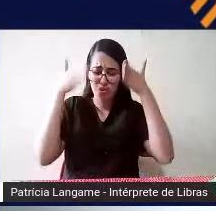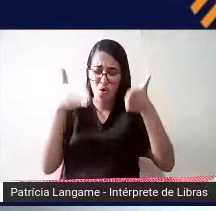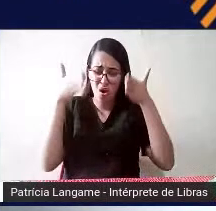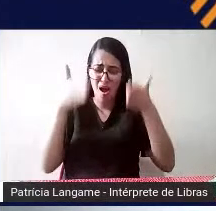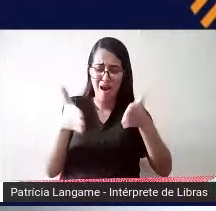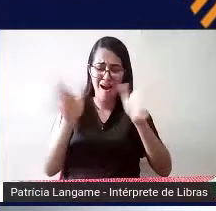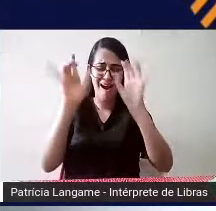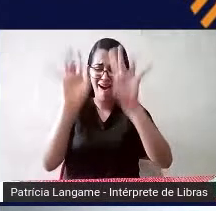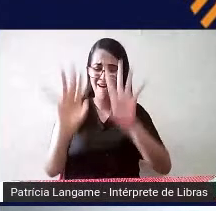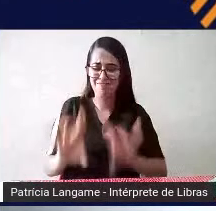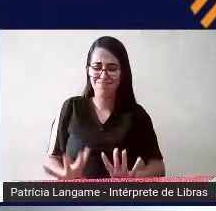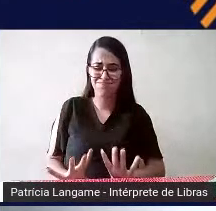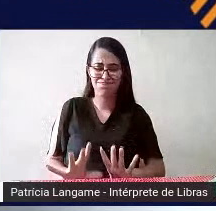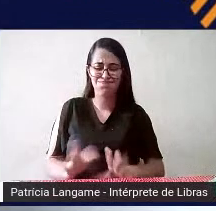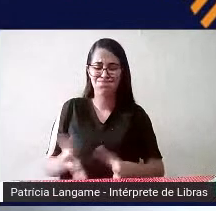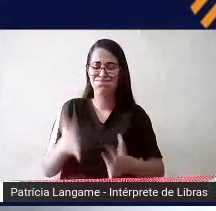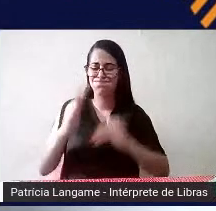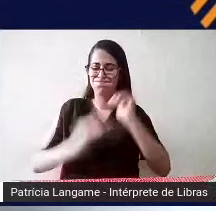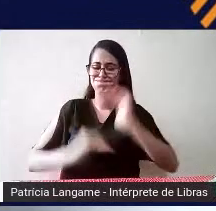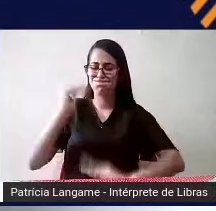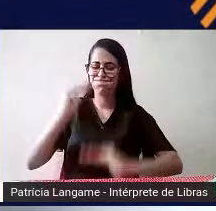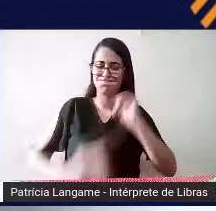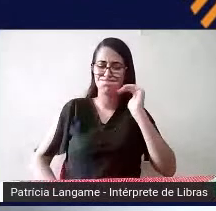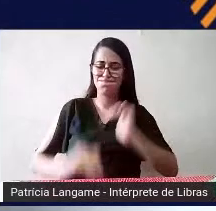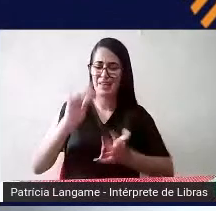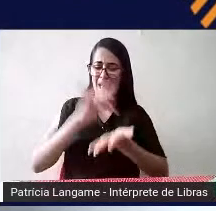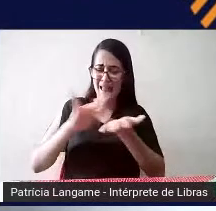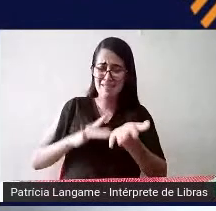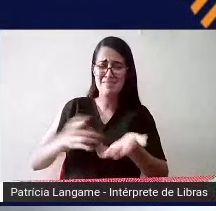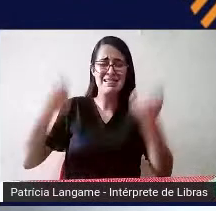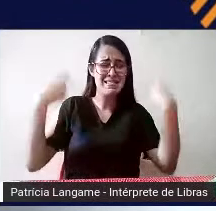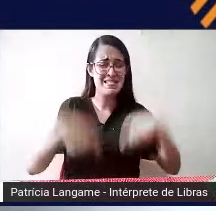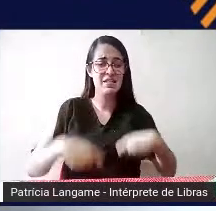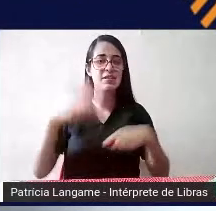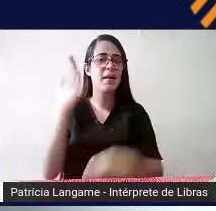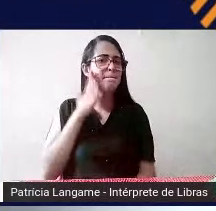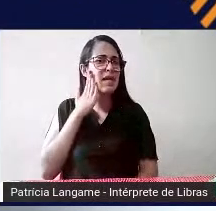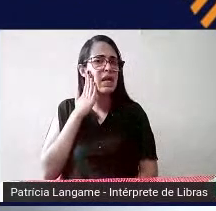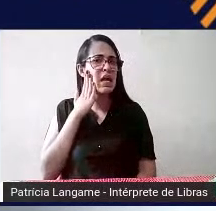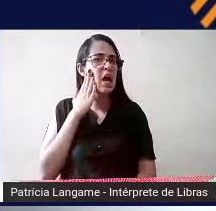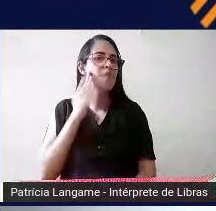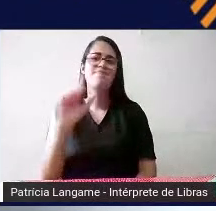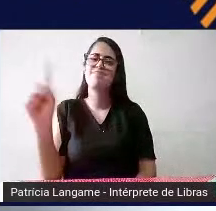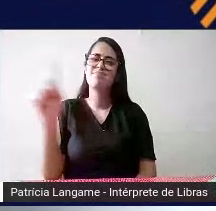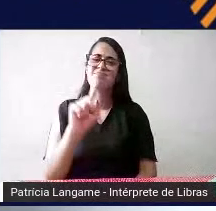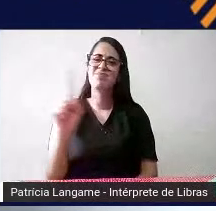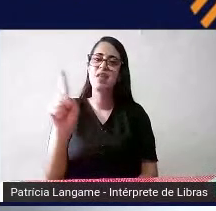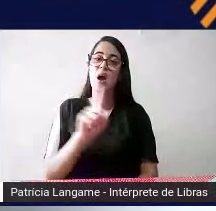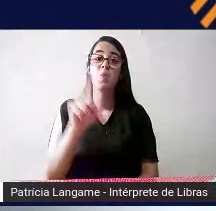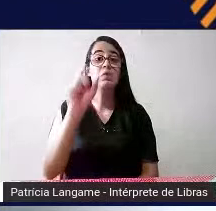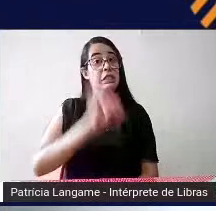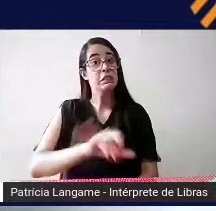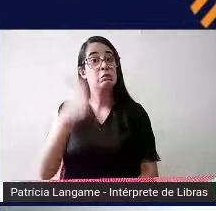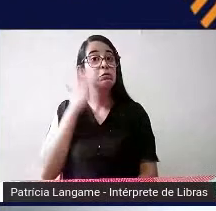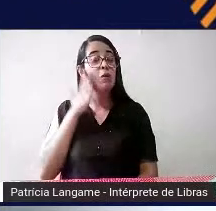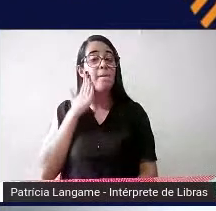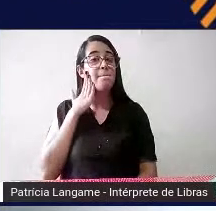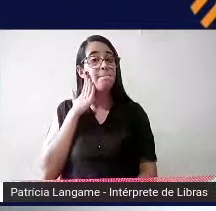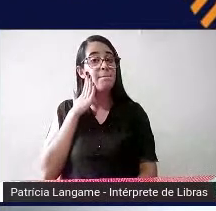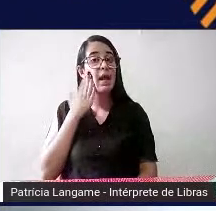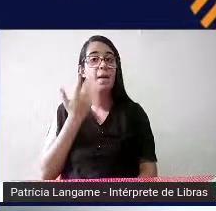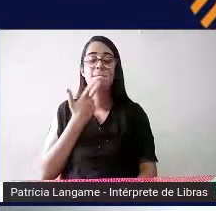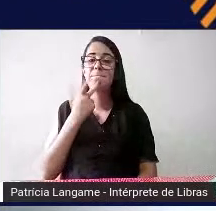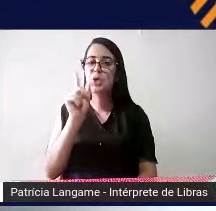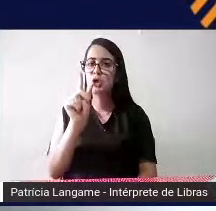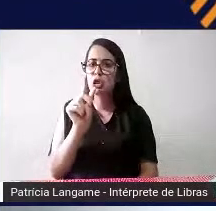professor que tem um aluno com deficiência visual aí ele tem que saber braile não necessariamente se ele souber braile minimamente